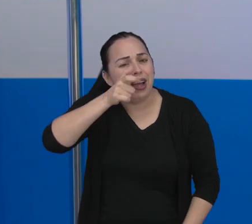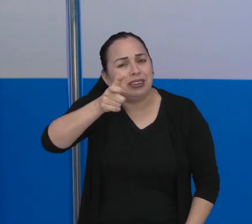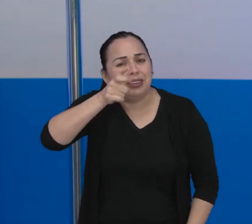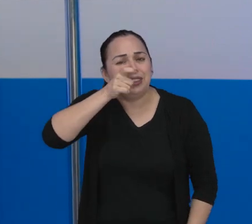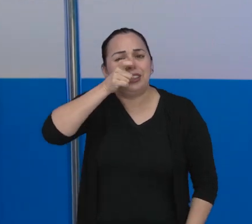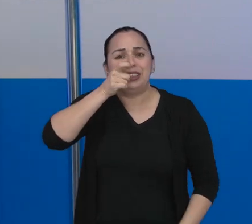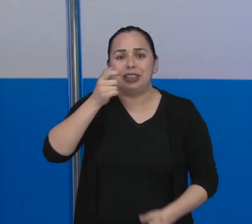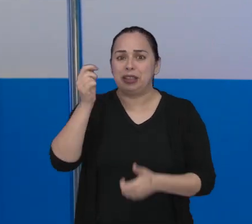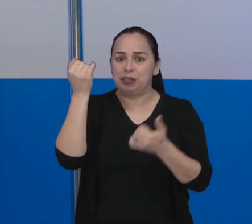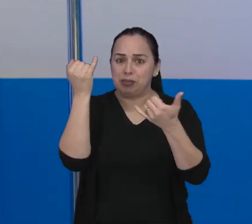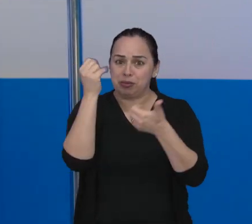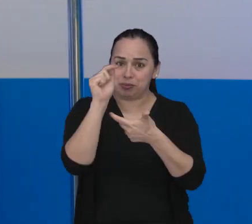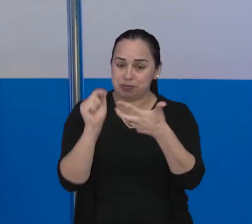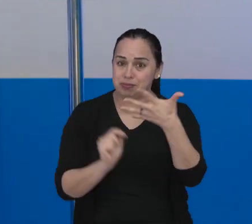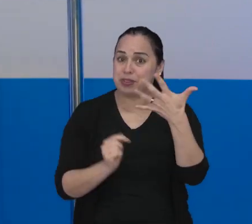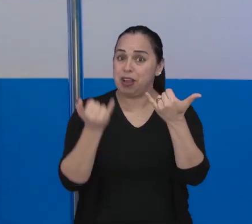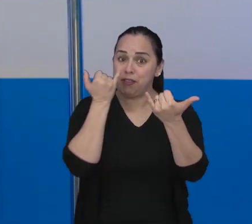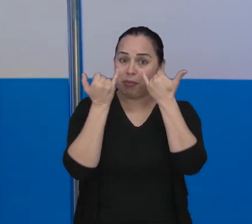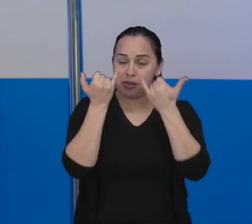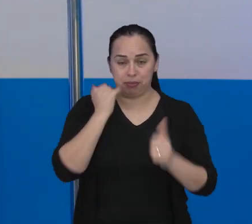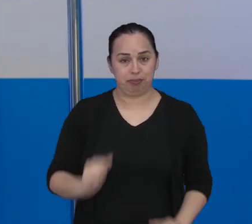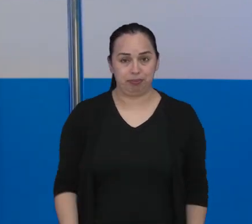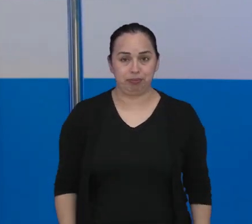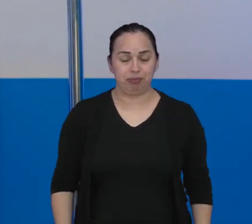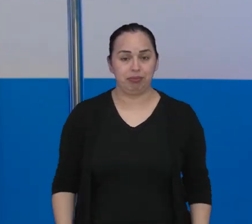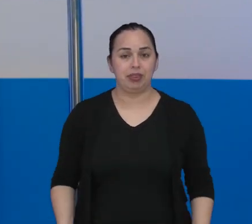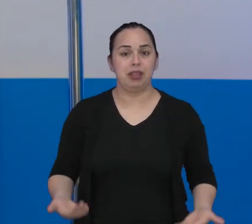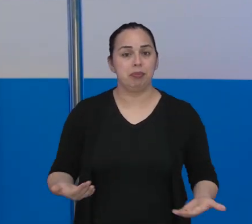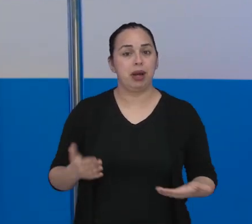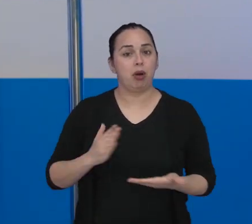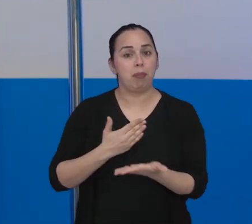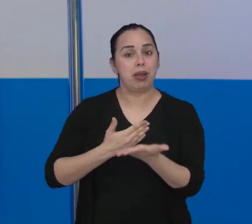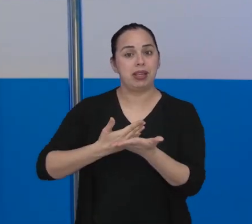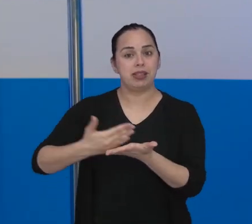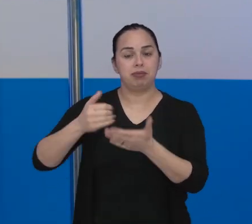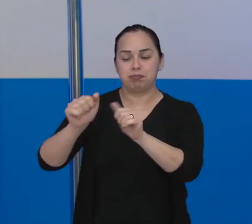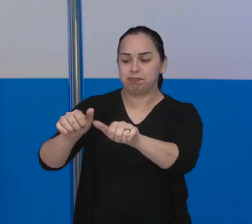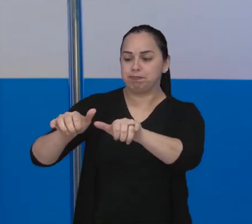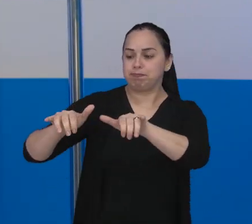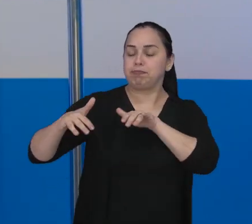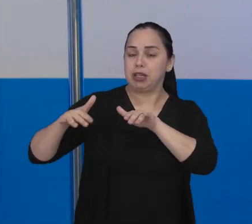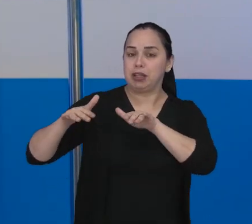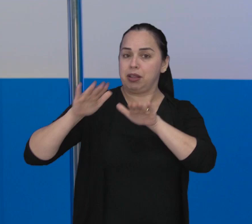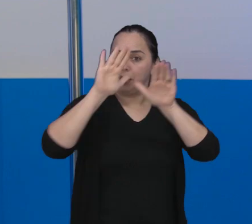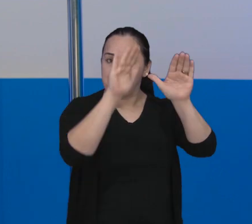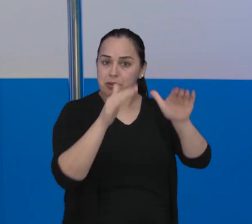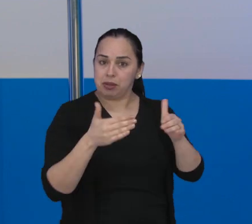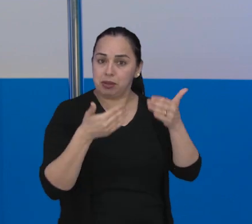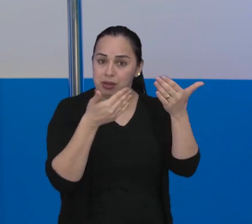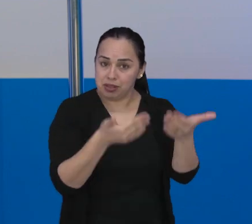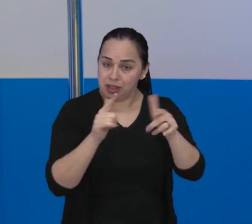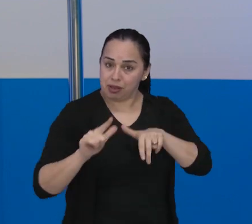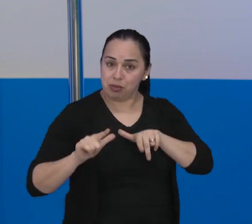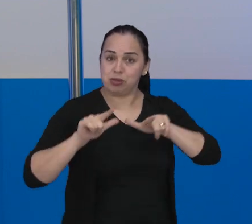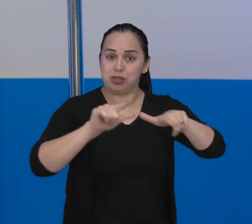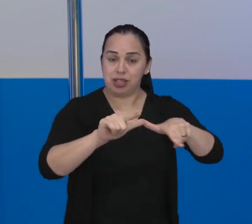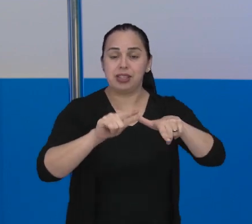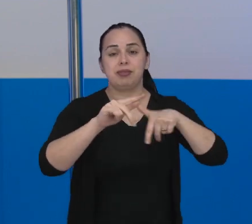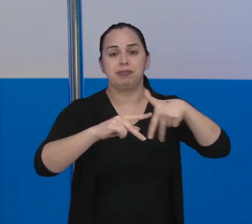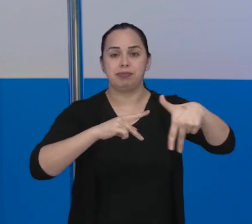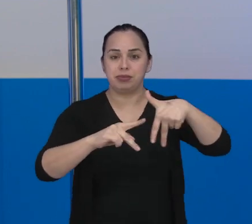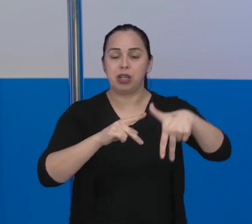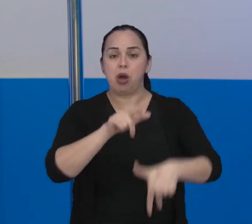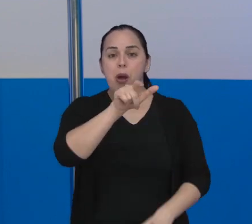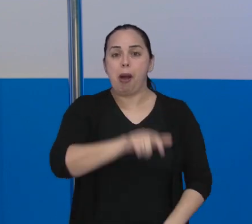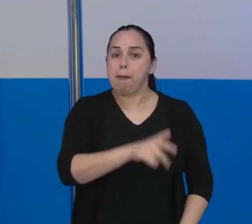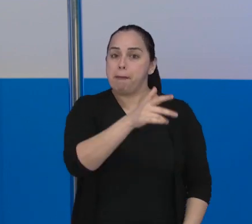a gente porque tem muita notícia, viu? E para a gente começar, o Plenário da Câmara foi palco de uma sessão solene que concedeu o título